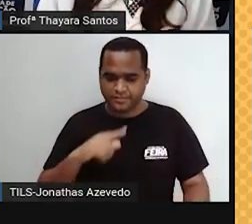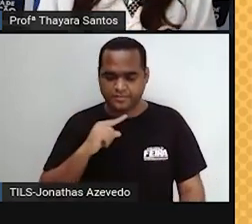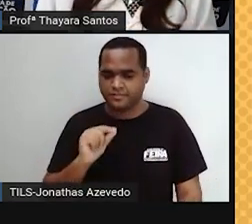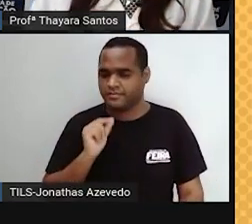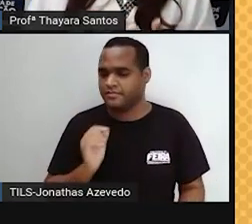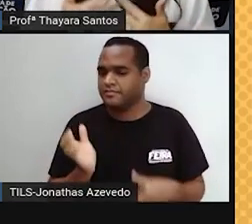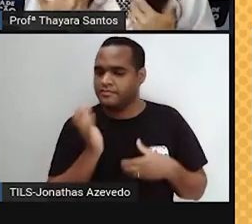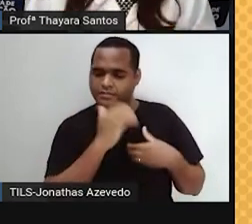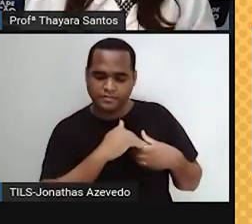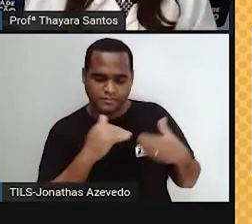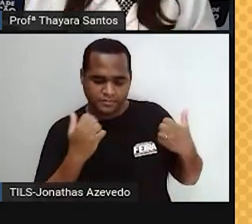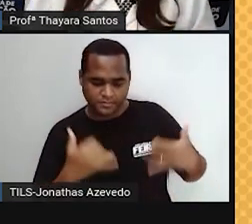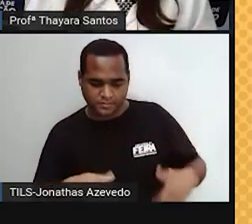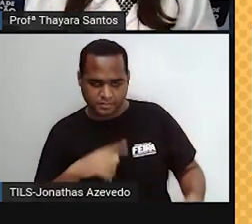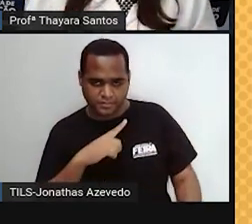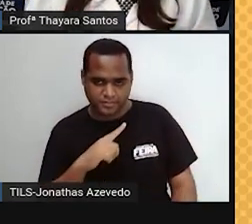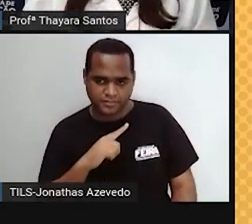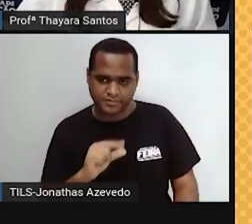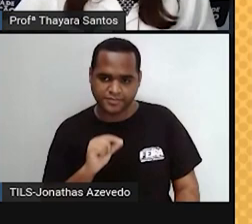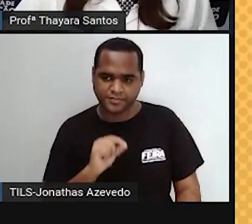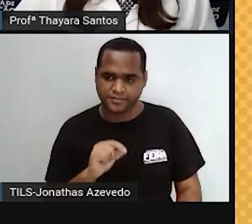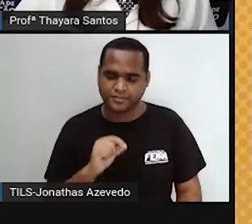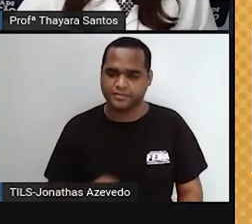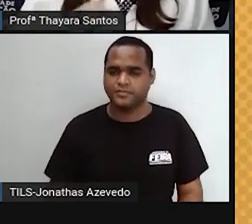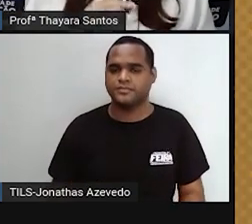interna do útero, que é o endométrio.